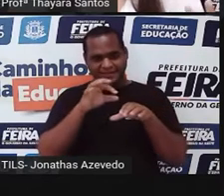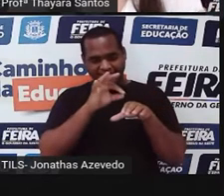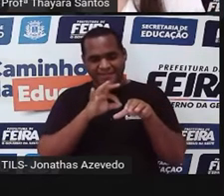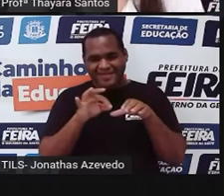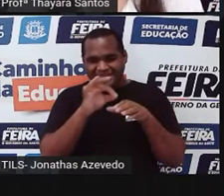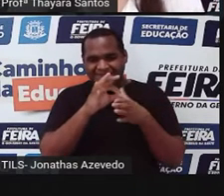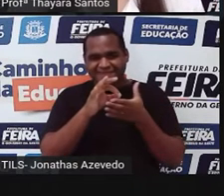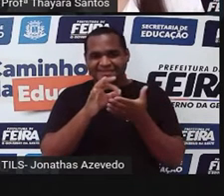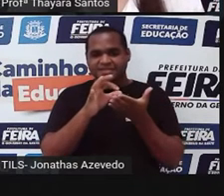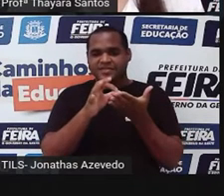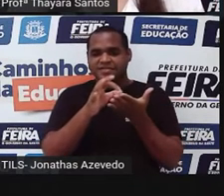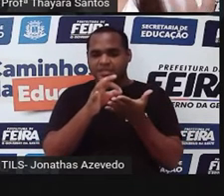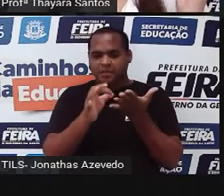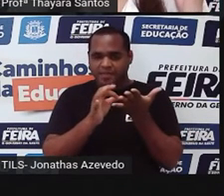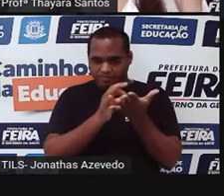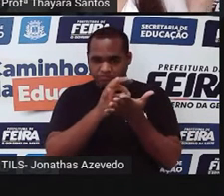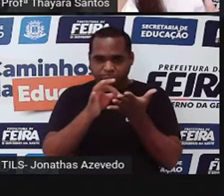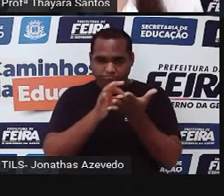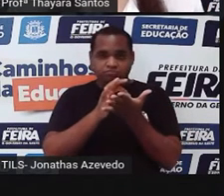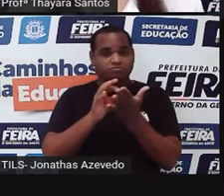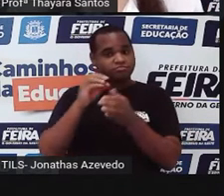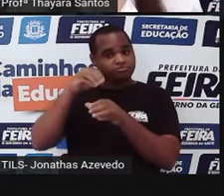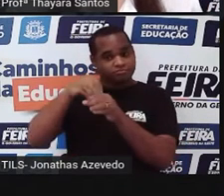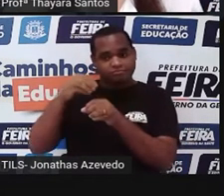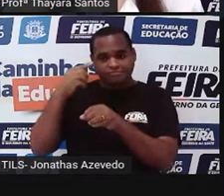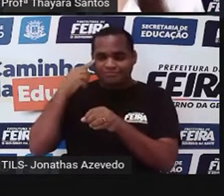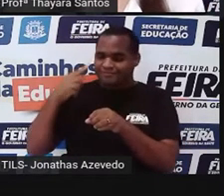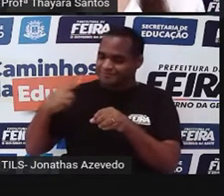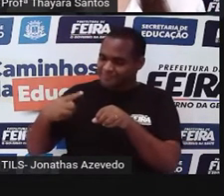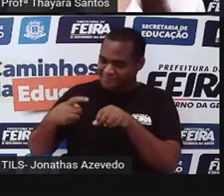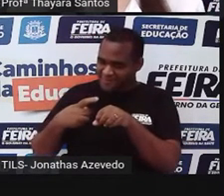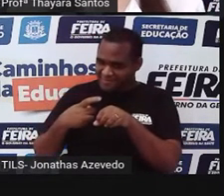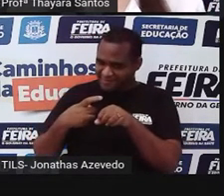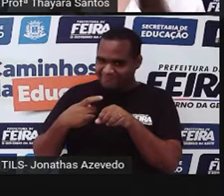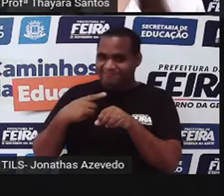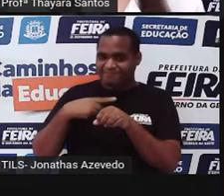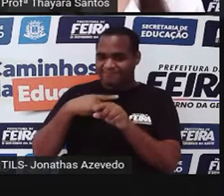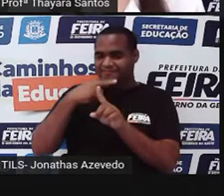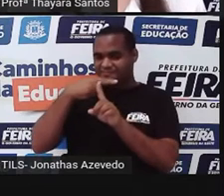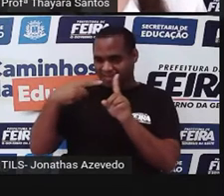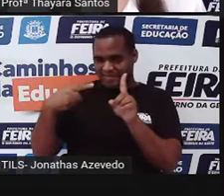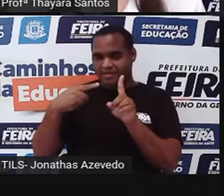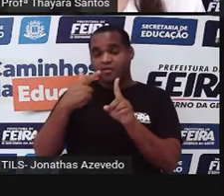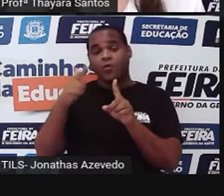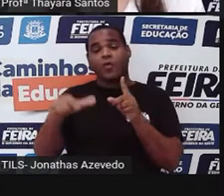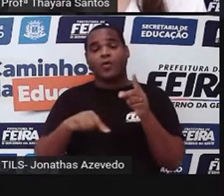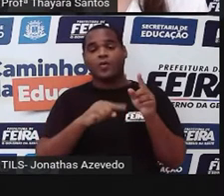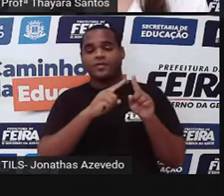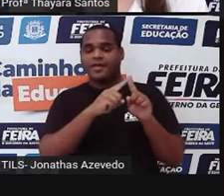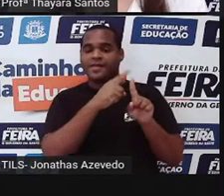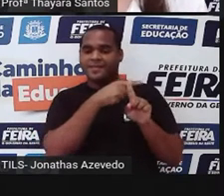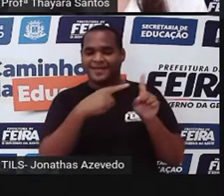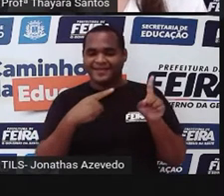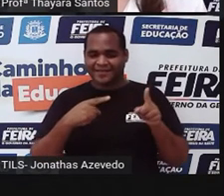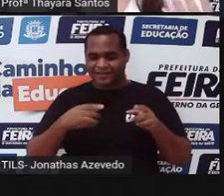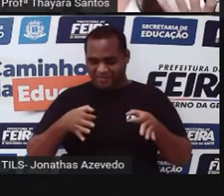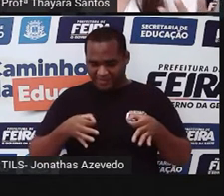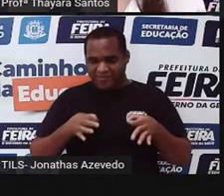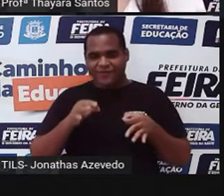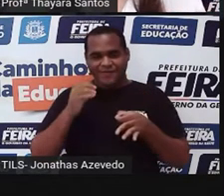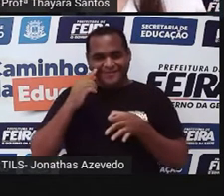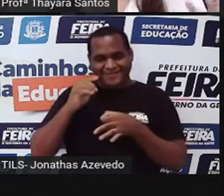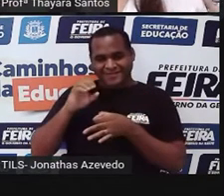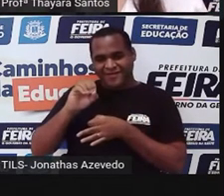Então metade da nossa carga genética veio no espermatozoide e metade, né? A outra metade veio do ovócito. Então